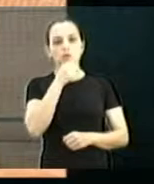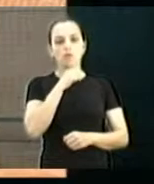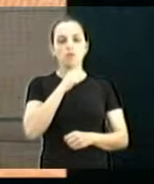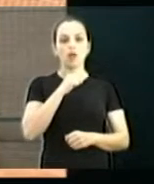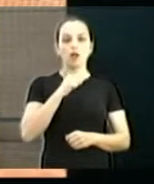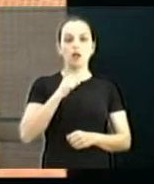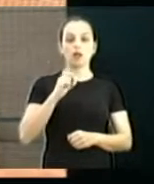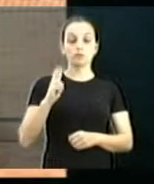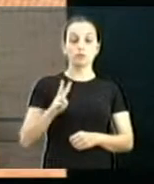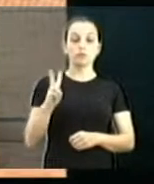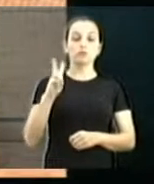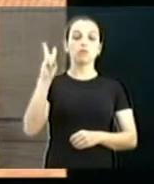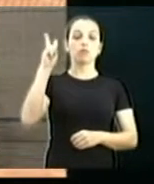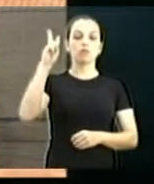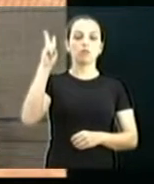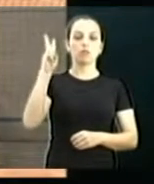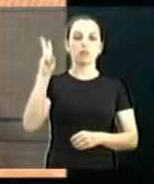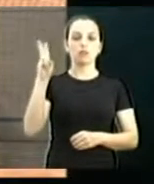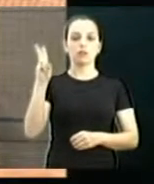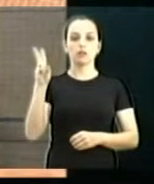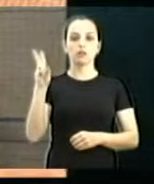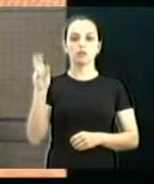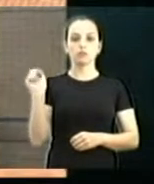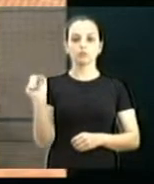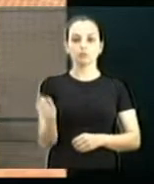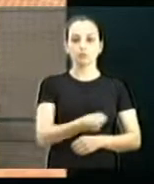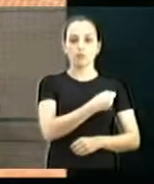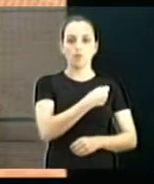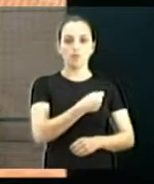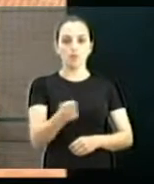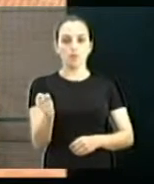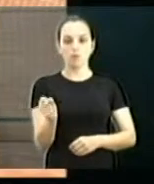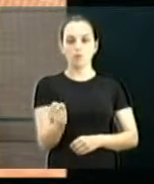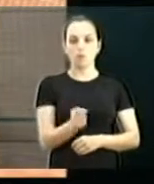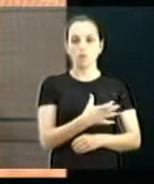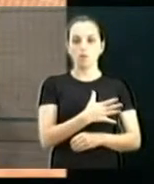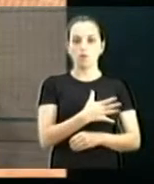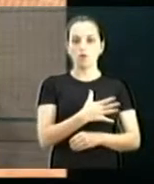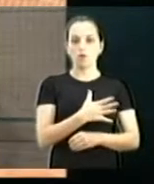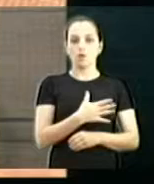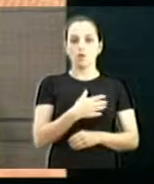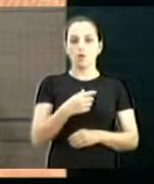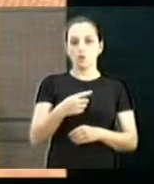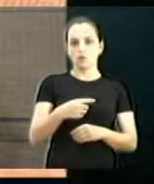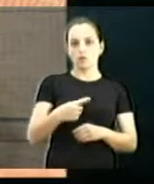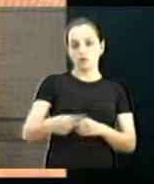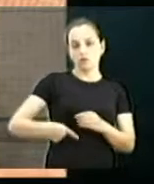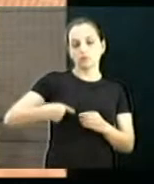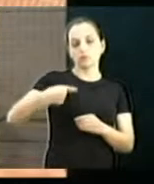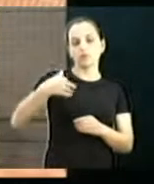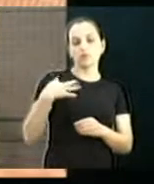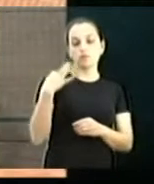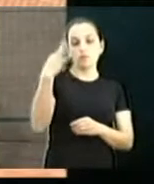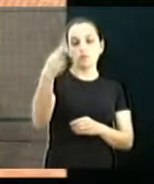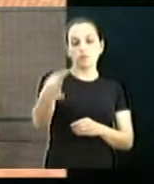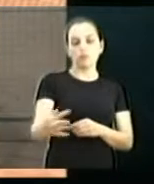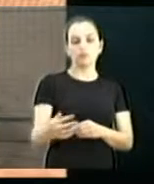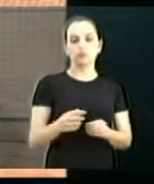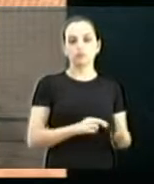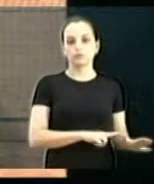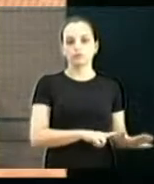Consagramos campeões também de tênis de campo, dupla. E a semana que vem, provavelmente devemos estar